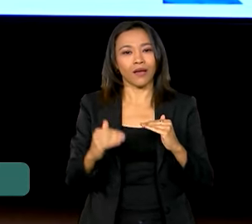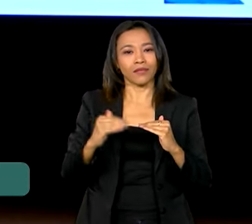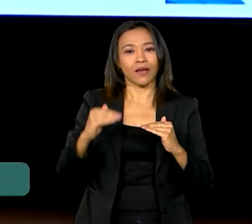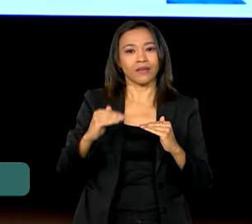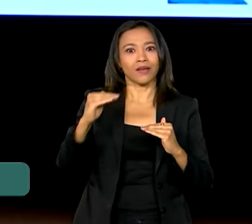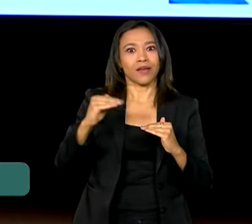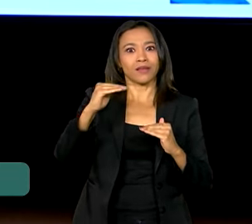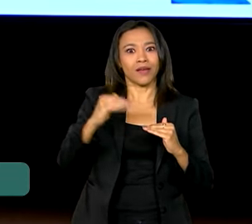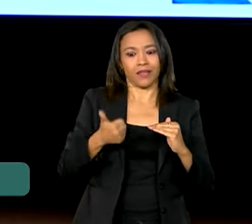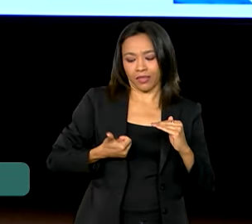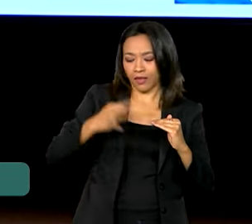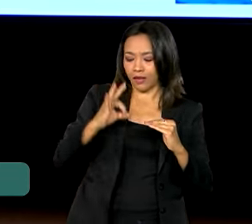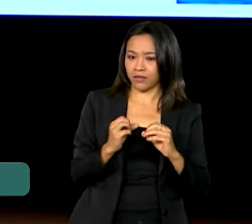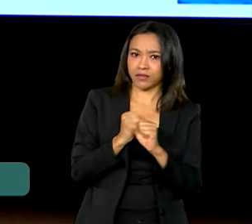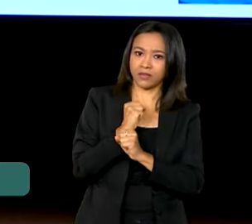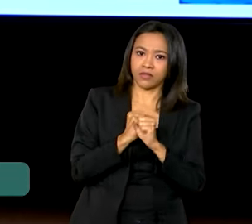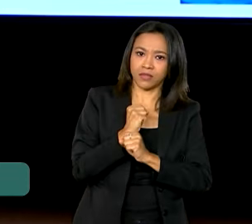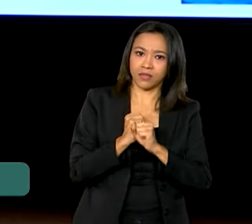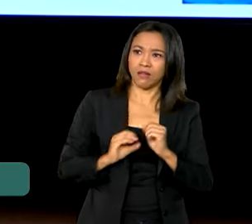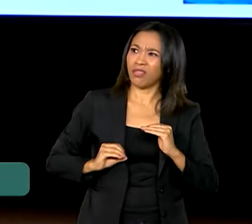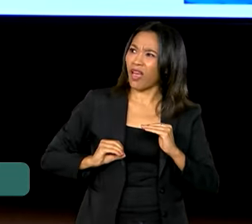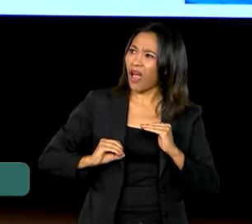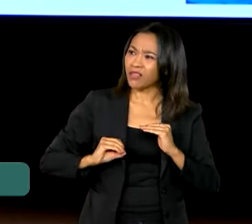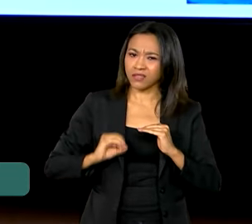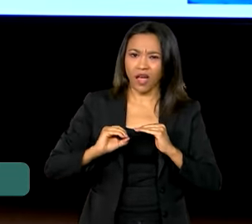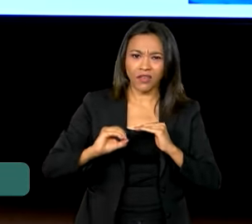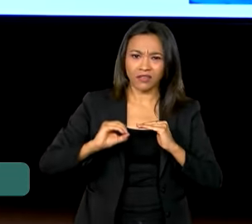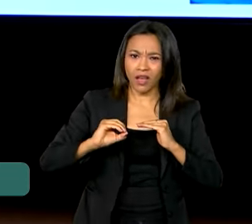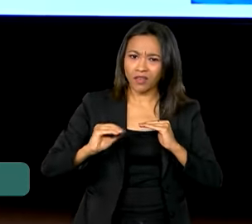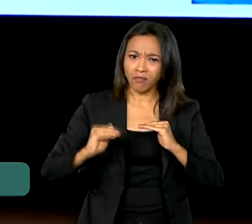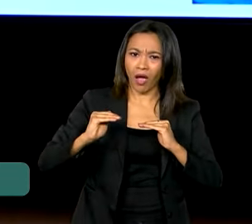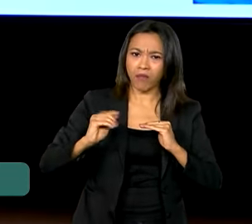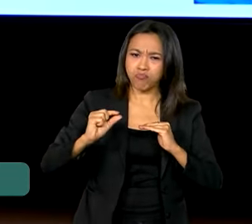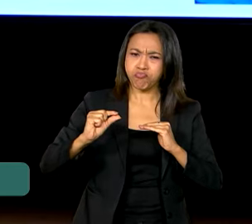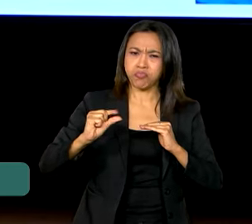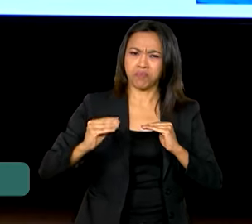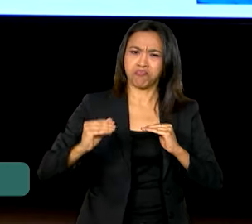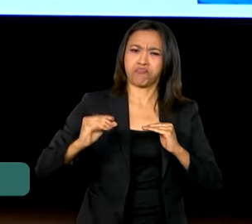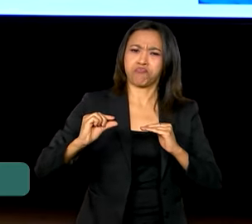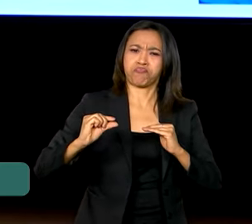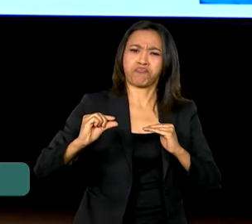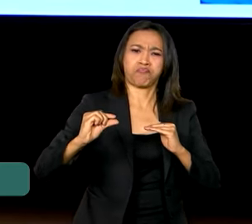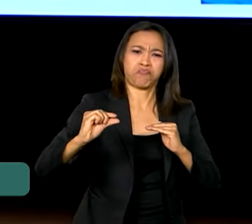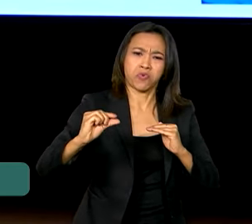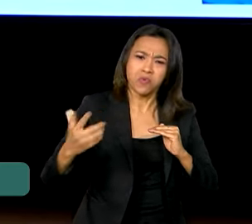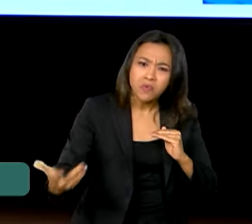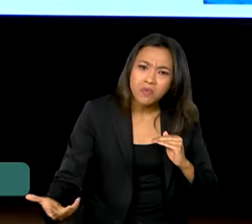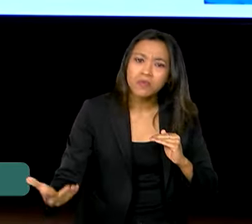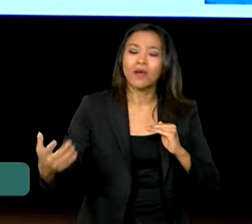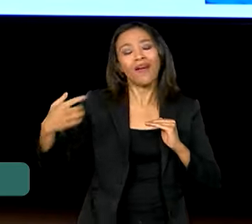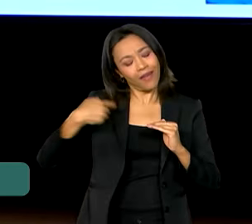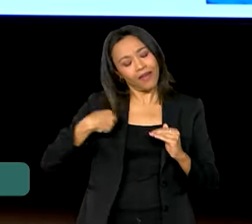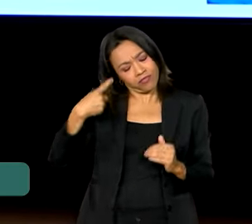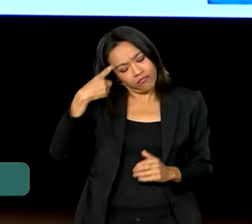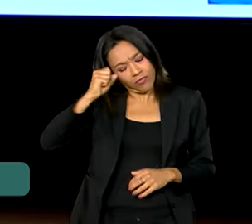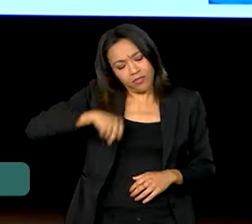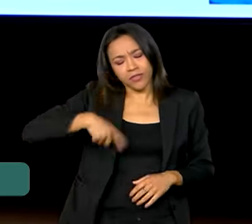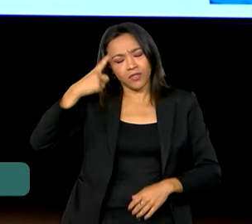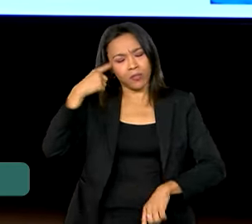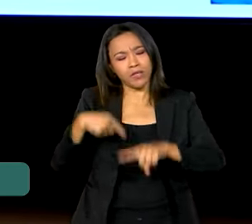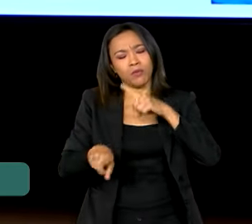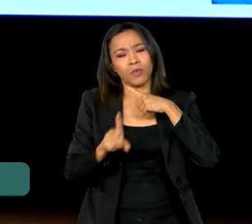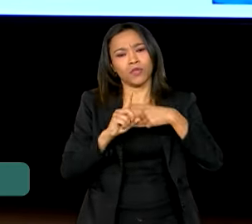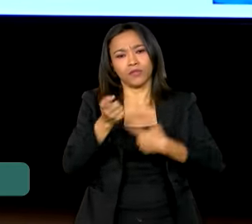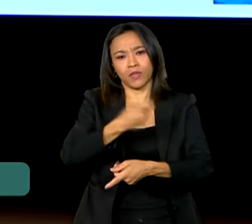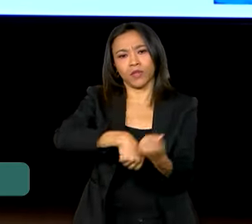dez anos, crescendo nada. Crescendo muito pouco. Então, eu estou otimista com a economia brasileira. Eu acho que nós